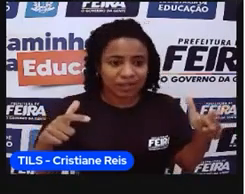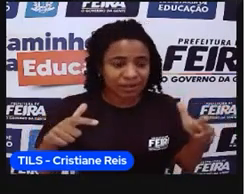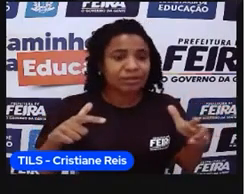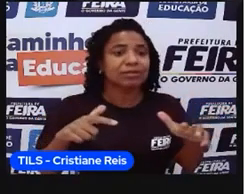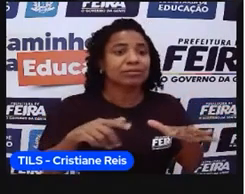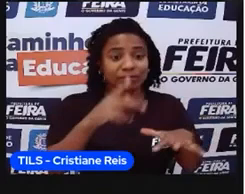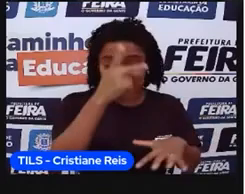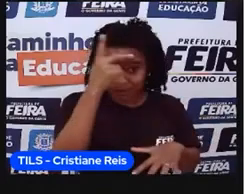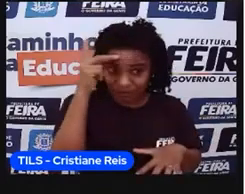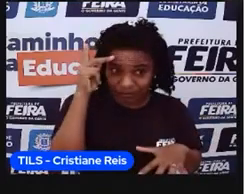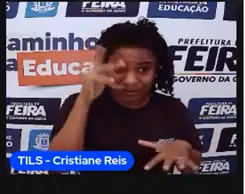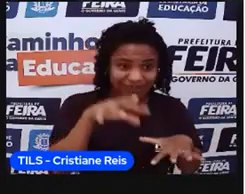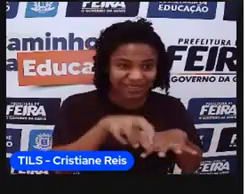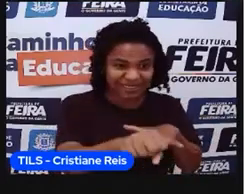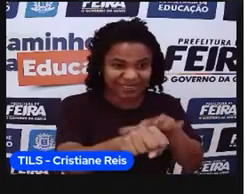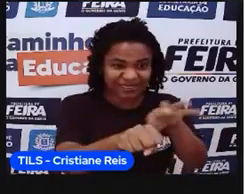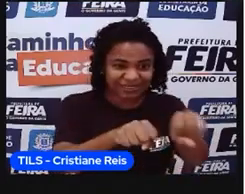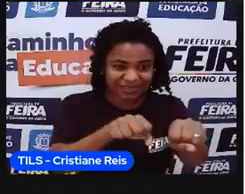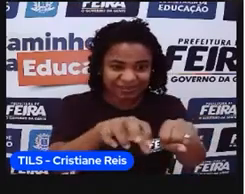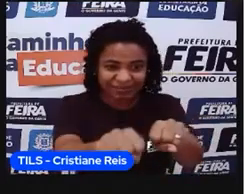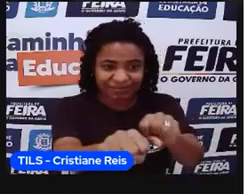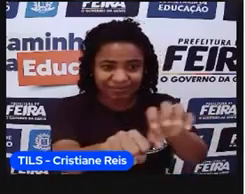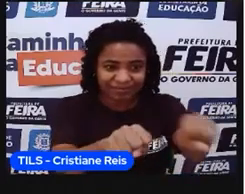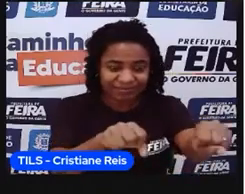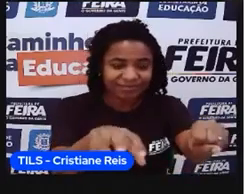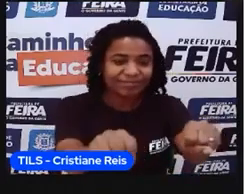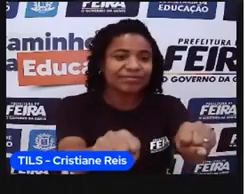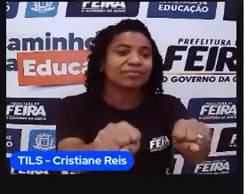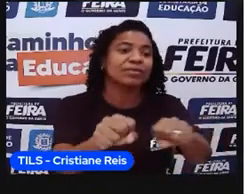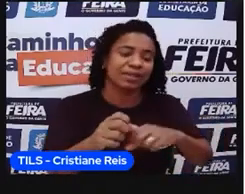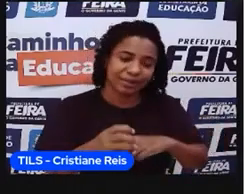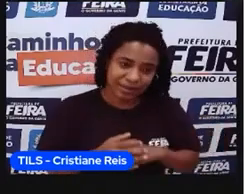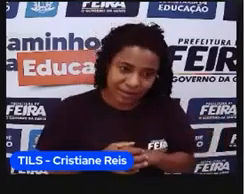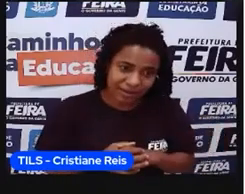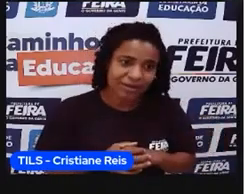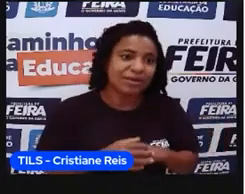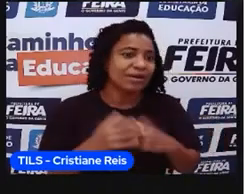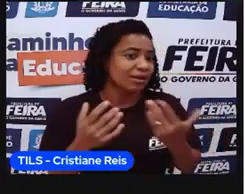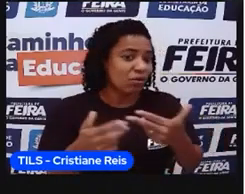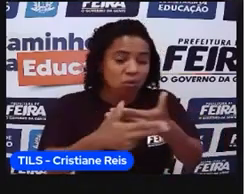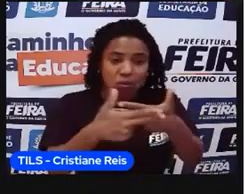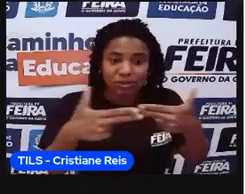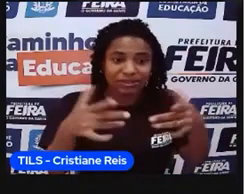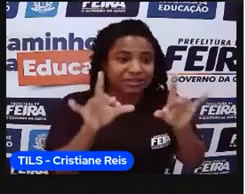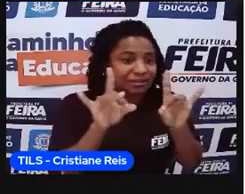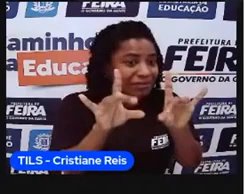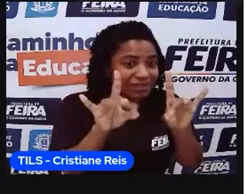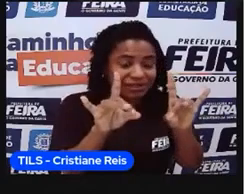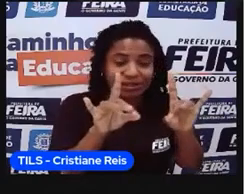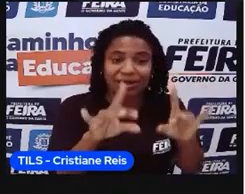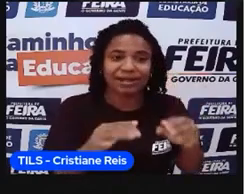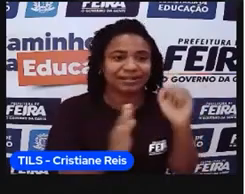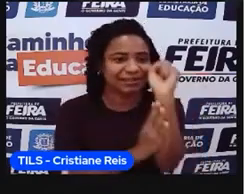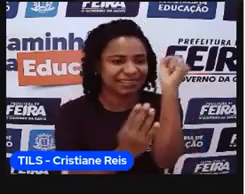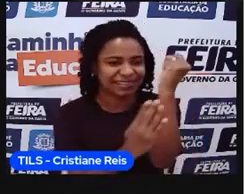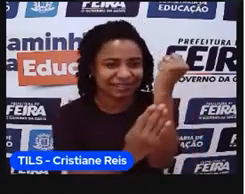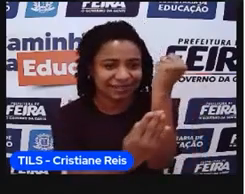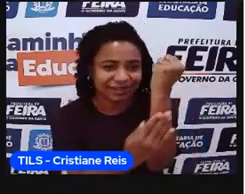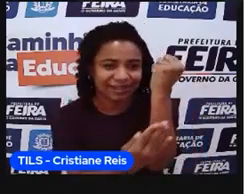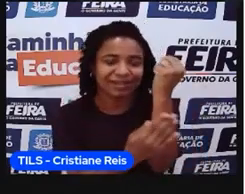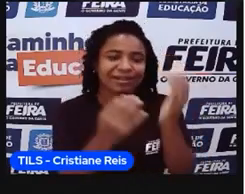dos fiéis, né, a questão das drogas do sertão, que era cravo, né, eram algumas raízes, algumas